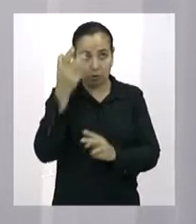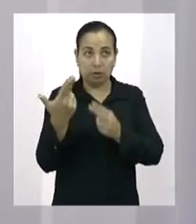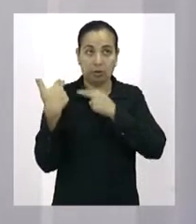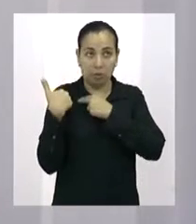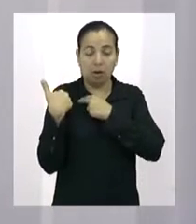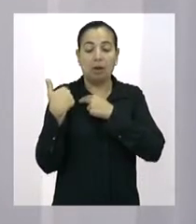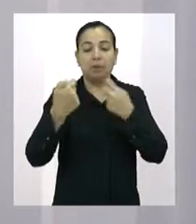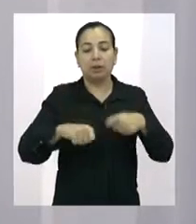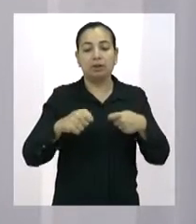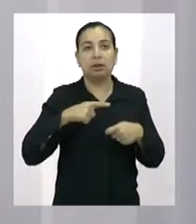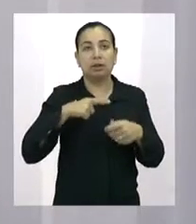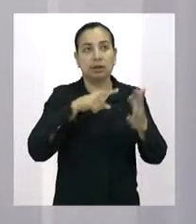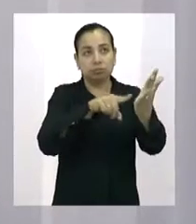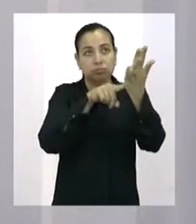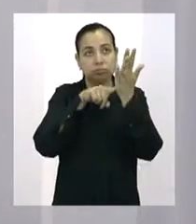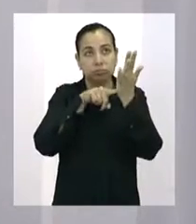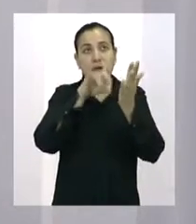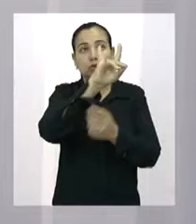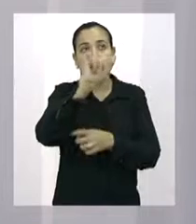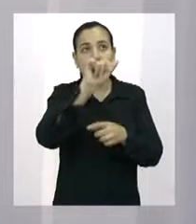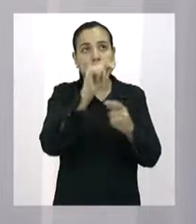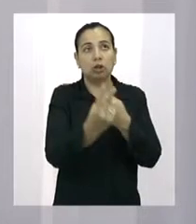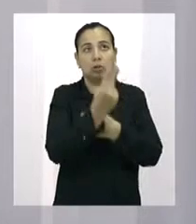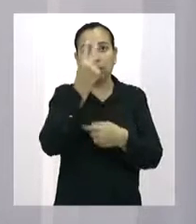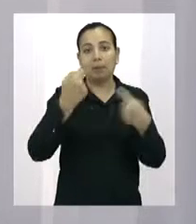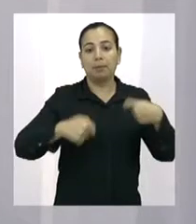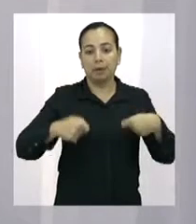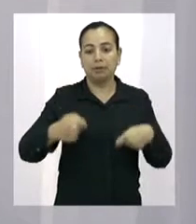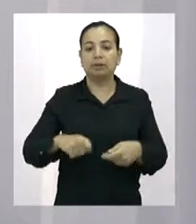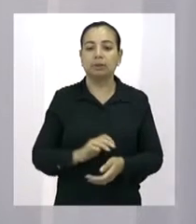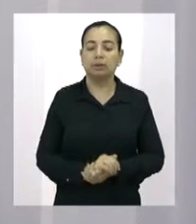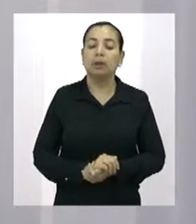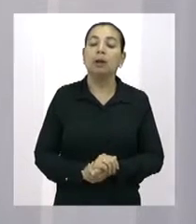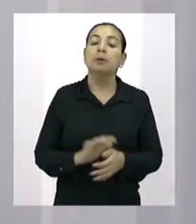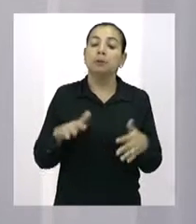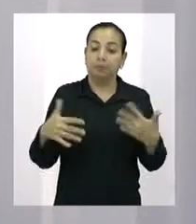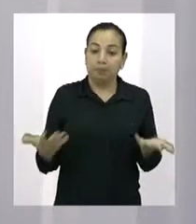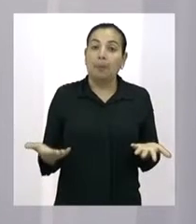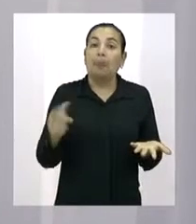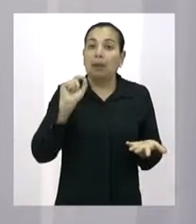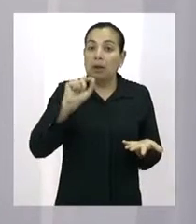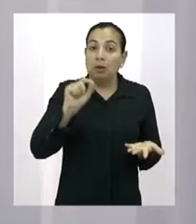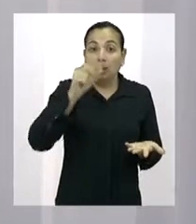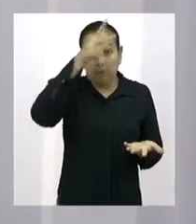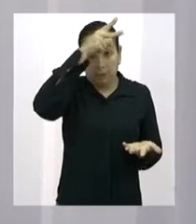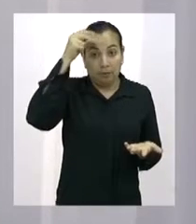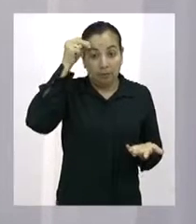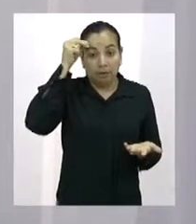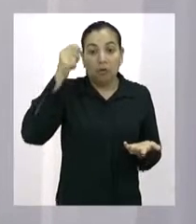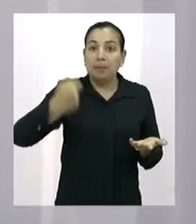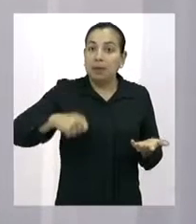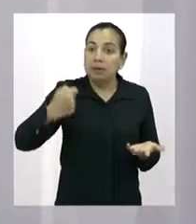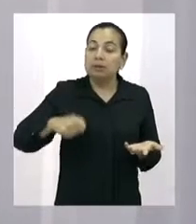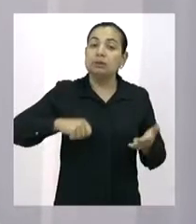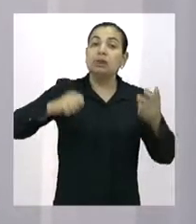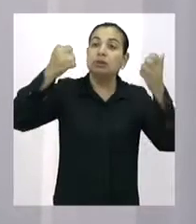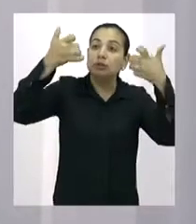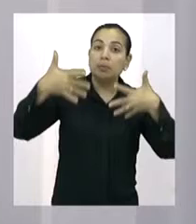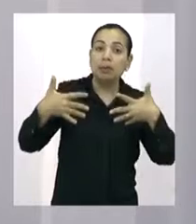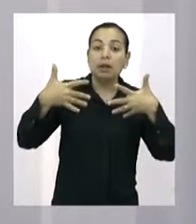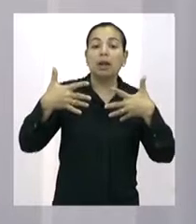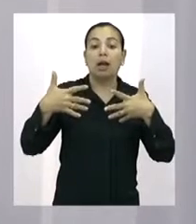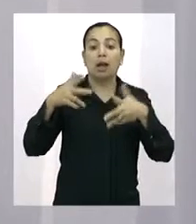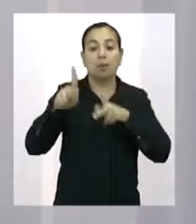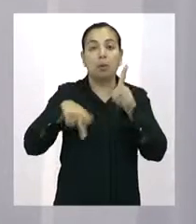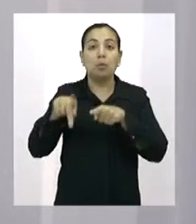projeto é o 165-2019, é que o chefe do Poder Executivo esclareça para a população, já